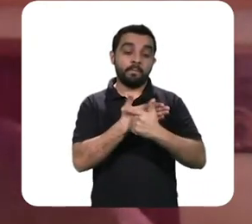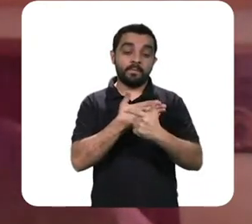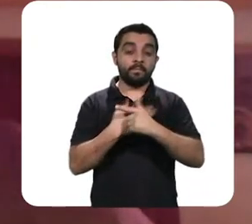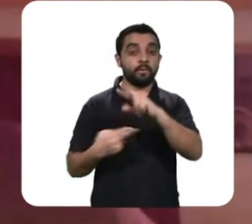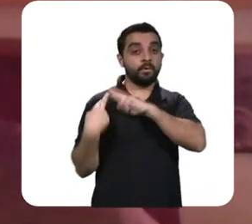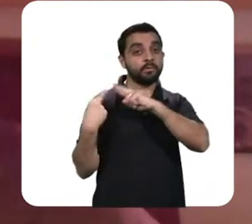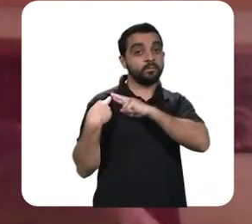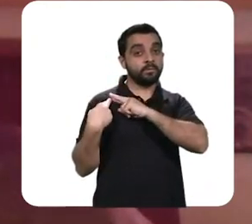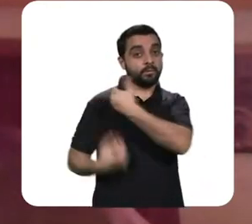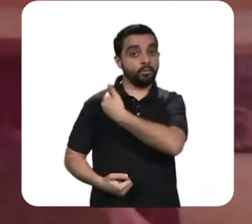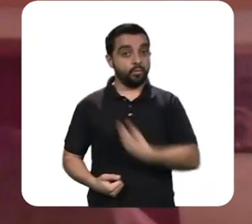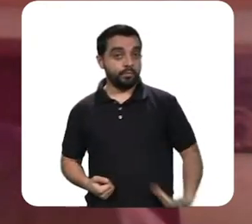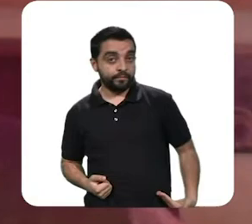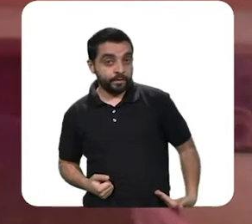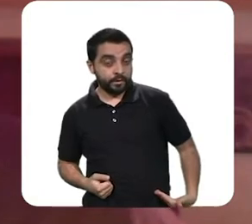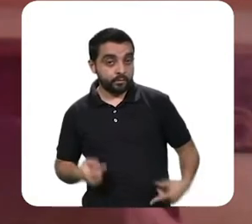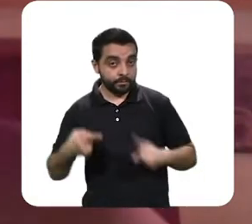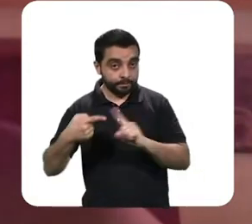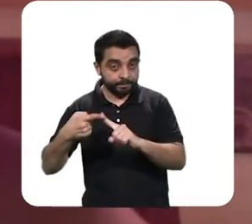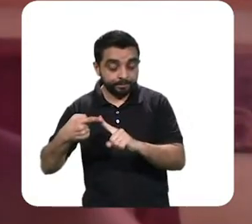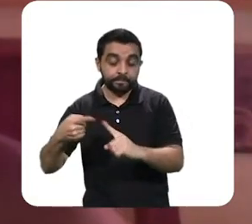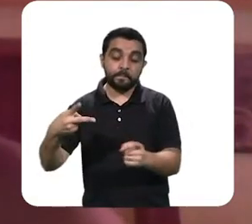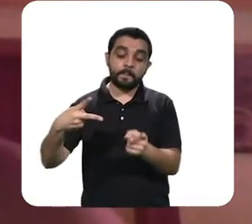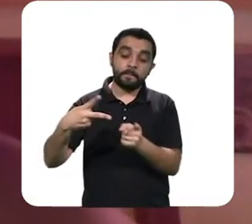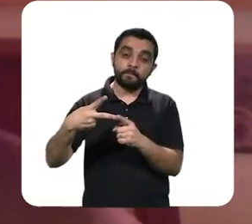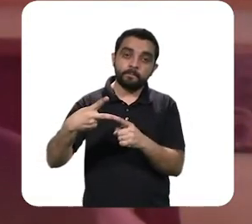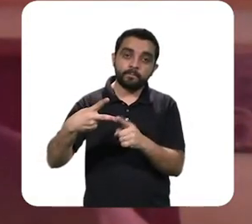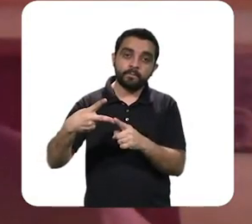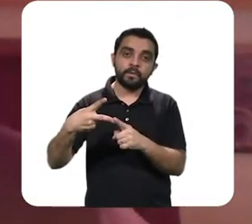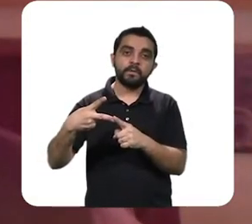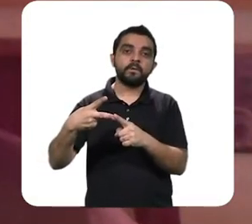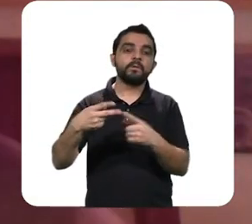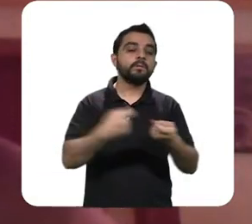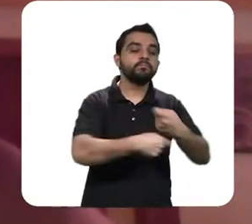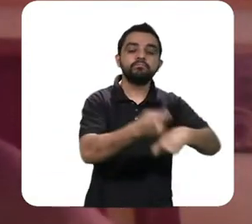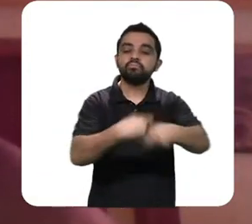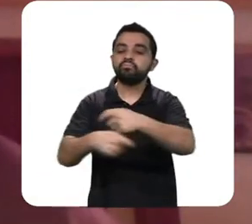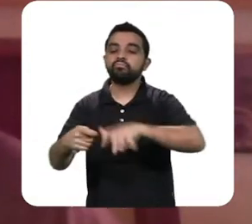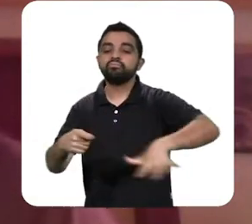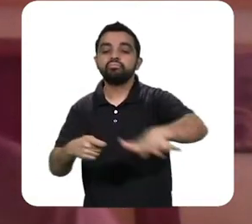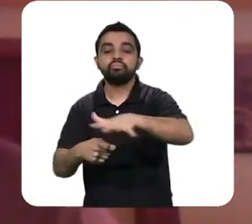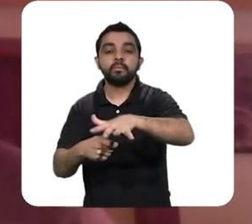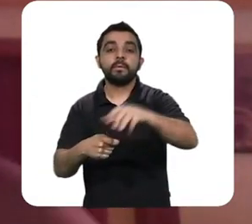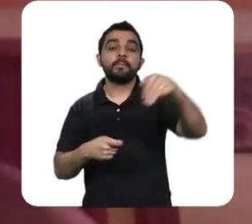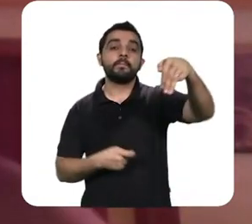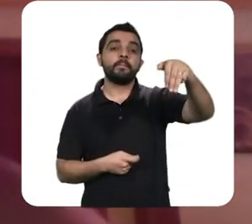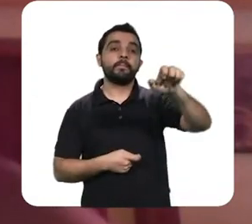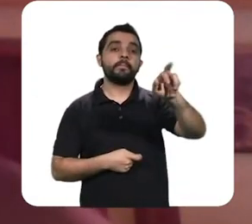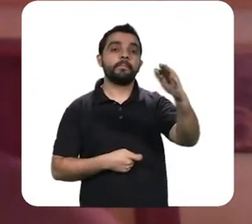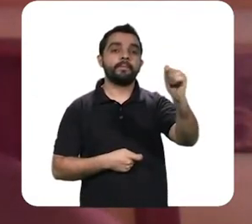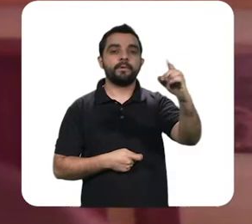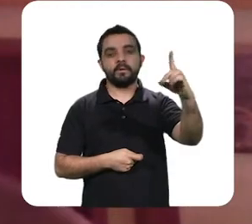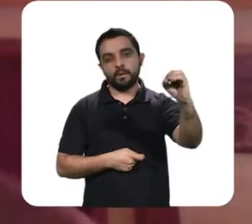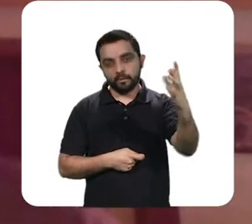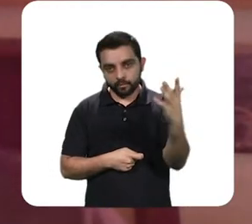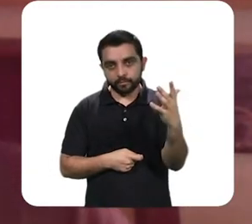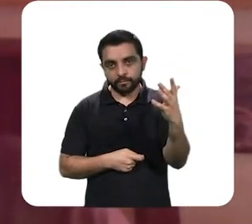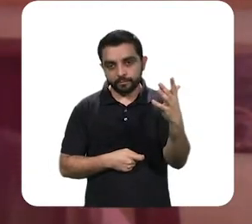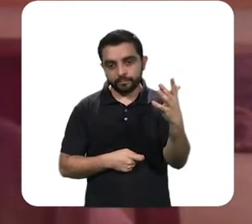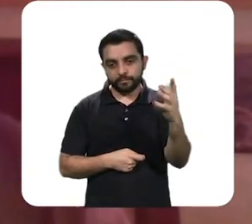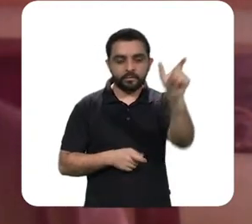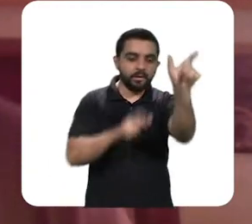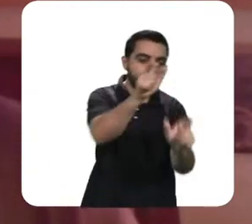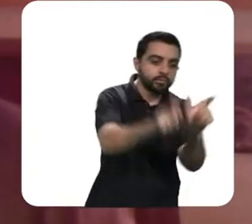o mercado. Quer dizer, dependendo de como se vai equacionar a interação de Estado e mercado, você pode ter uma saída mais ou menos